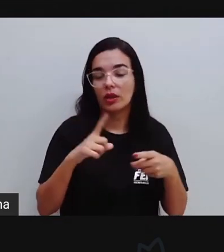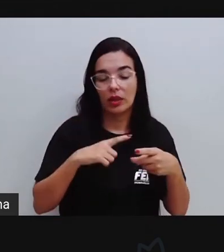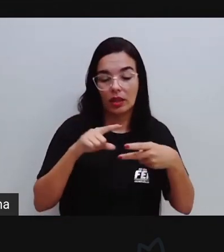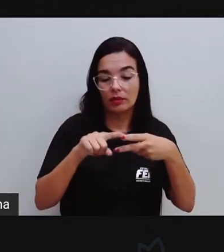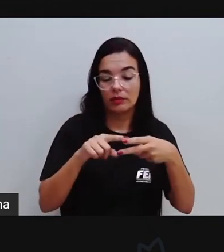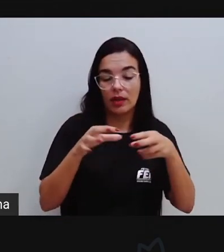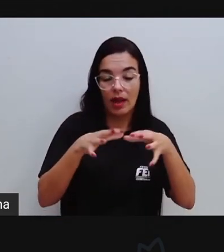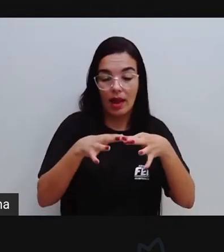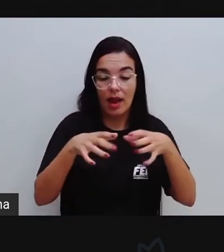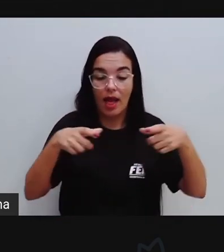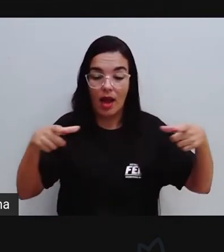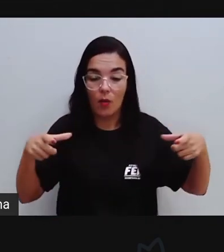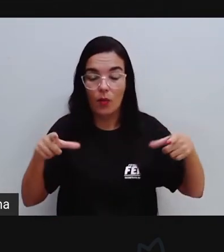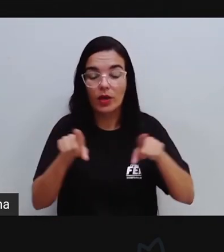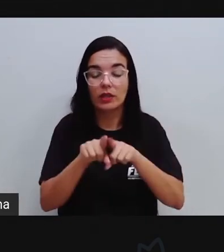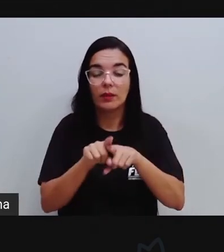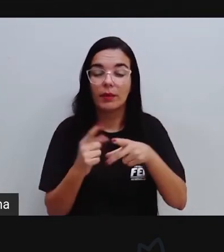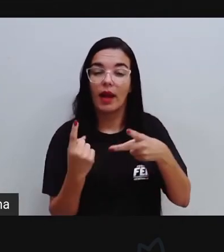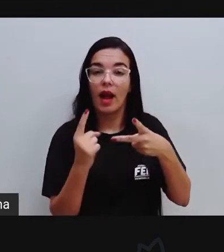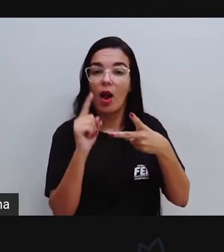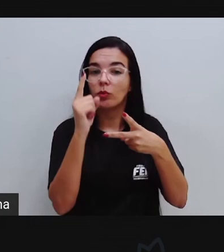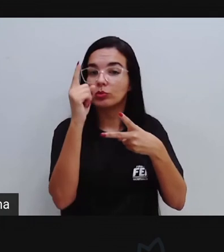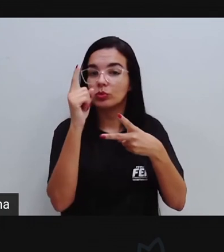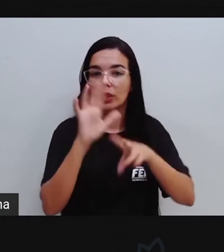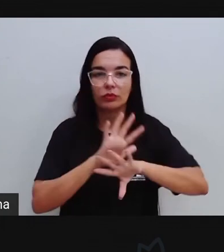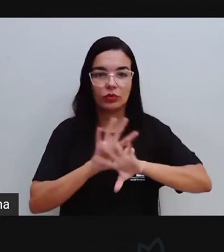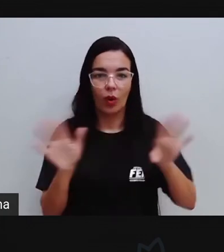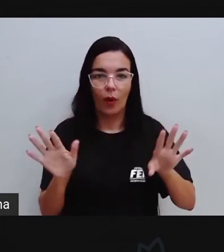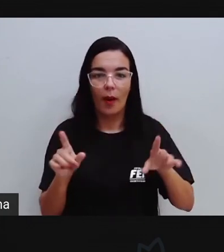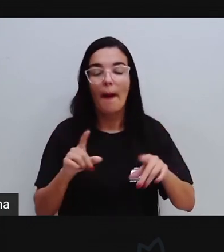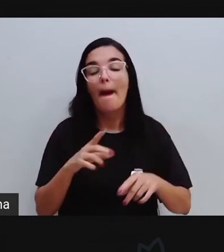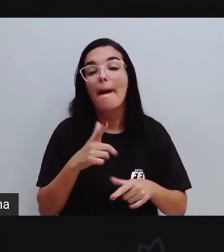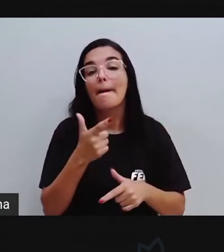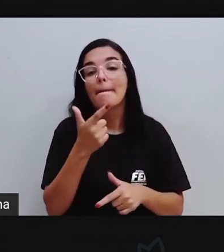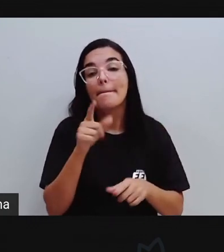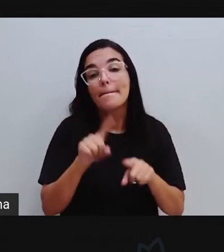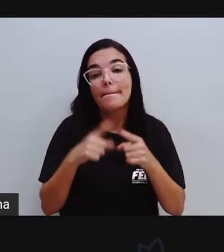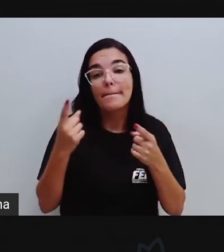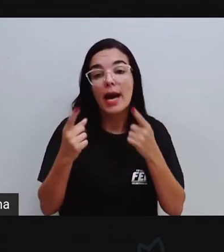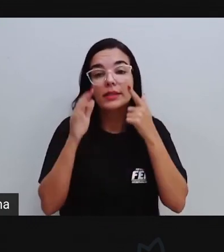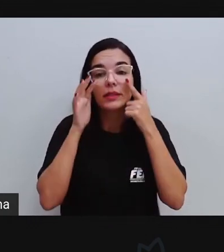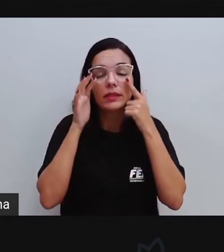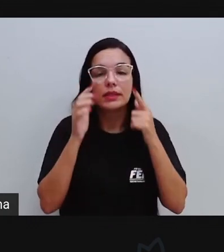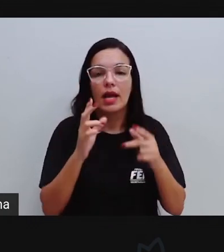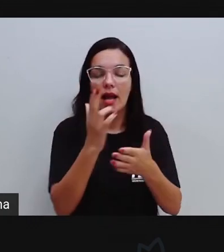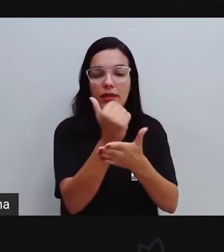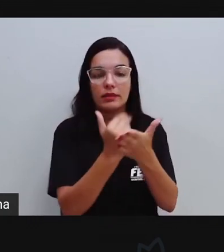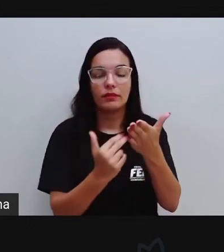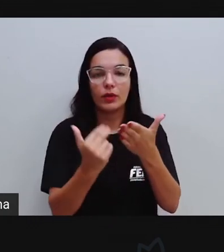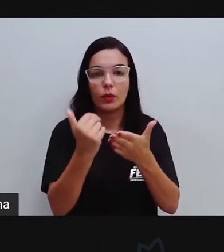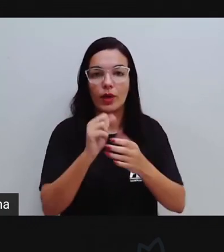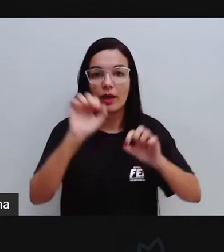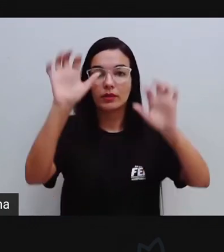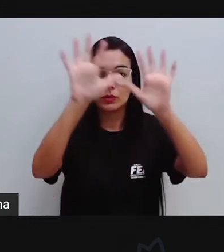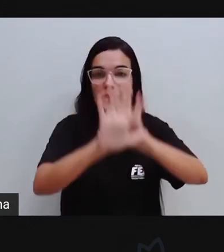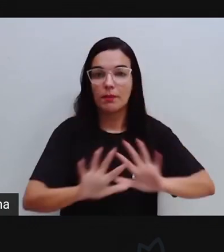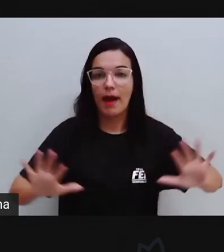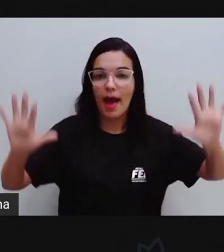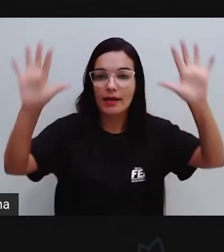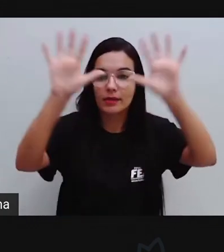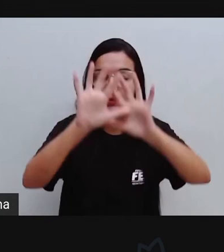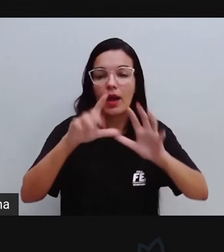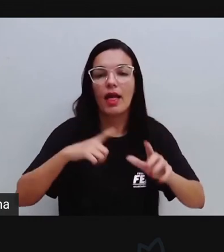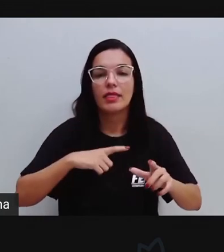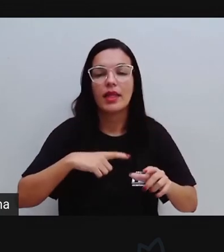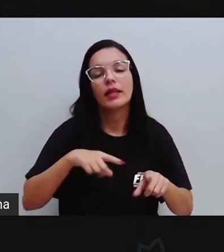largura e comprimento. Já no caso das figuras espaciais, também são chamadas de sólidos geométricos, são